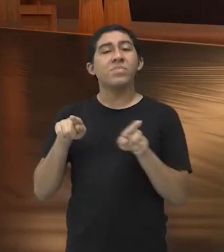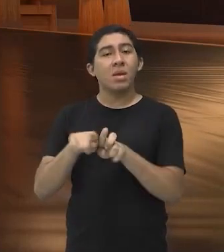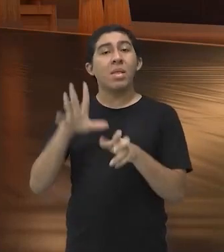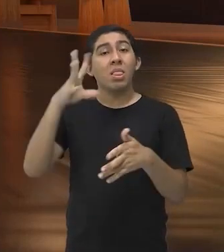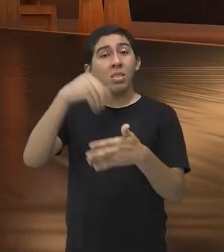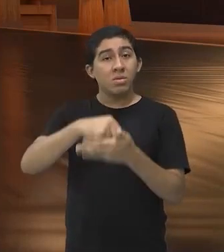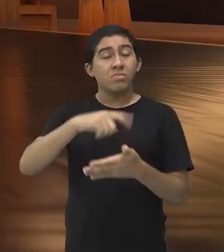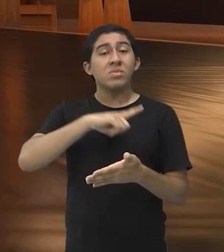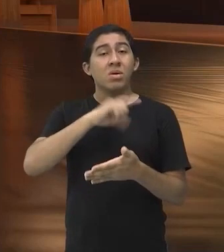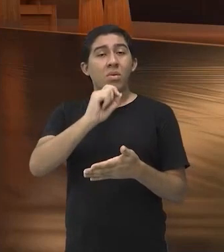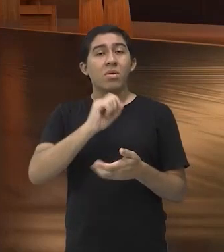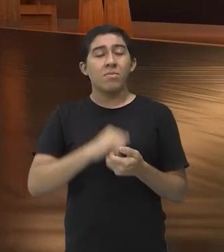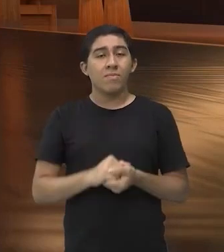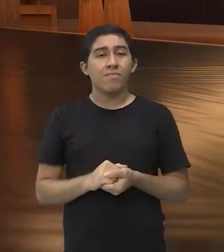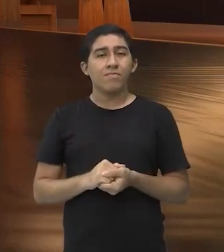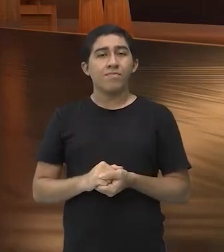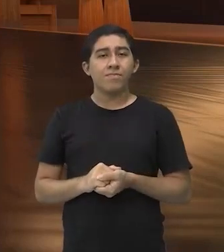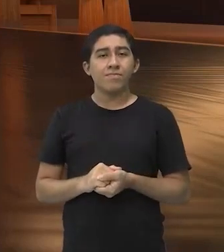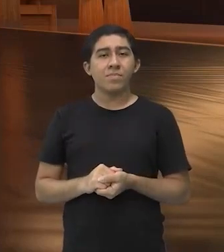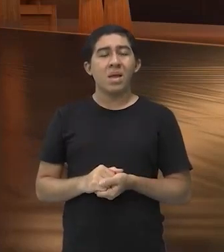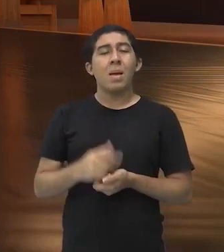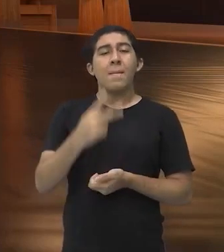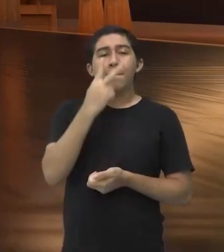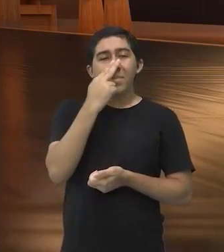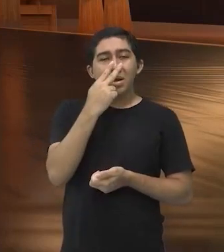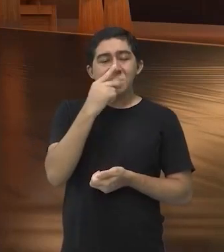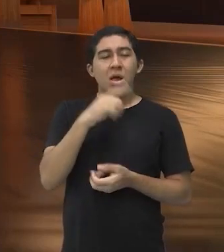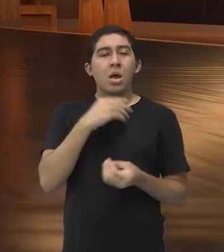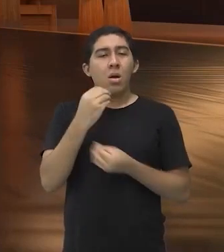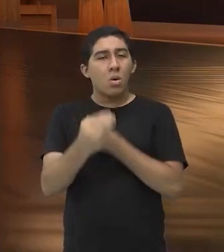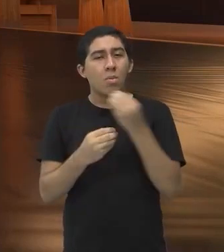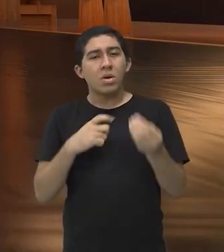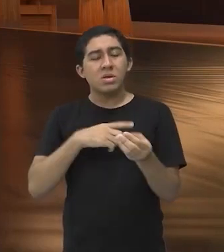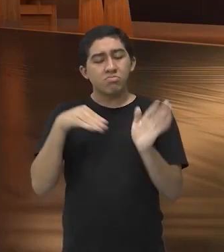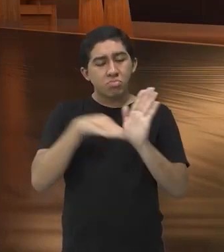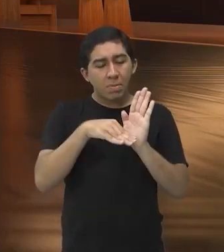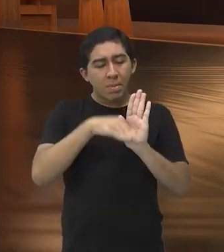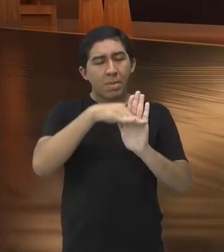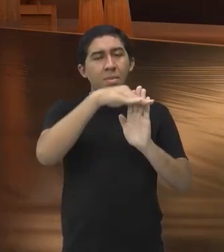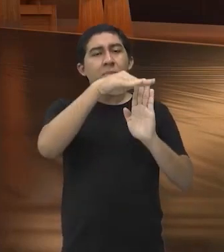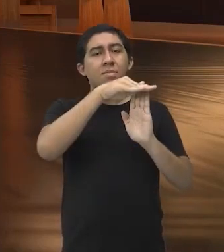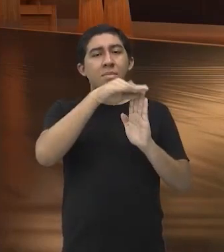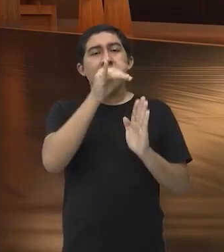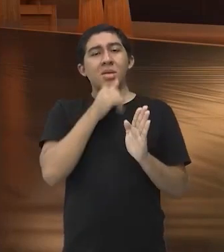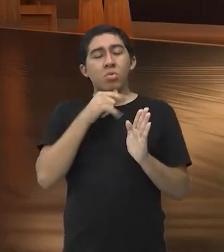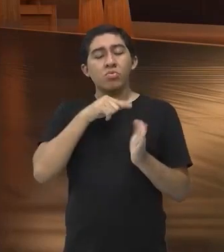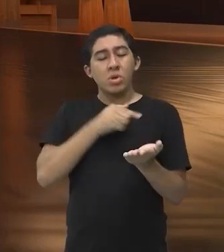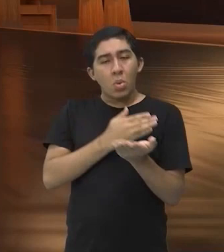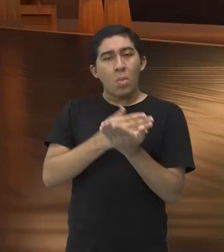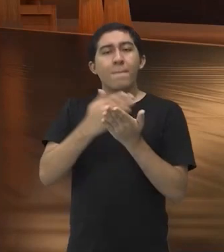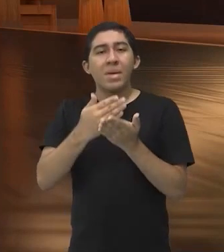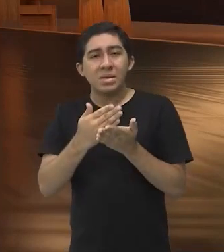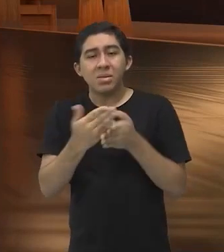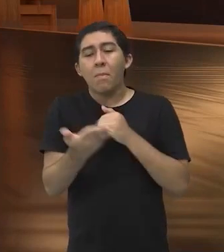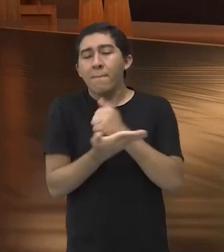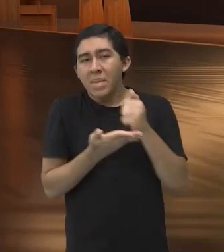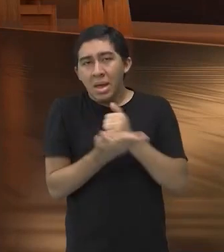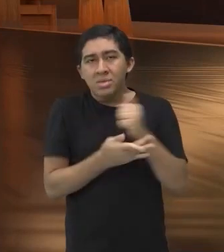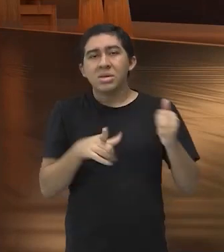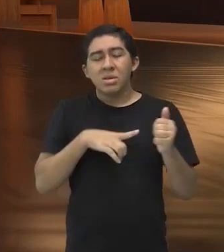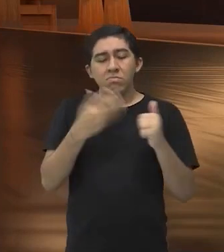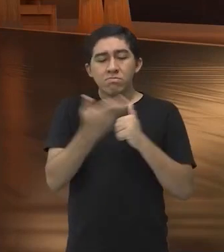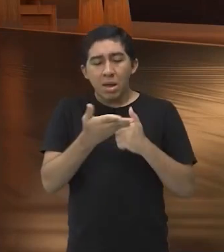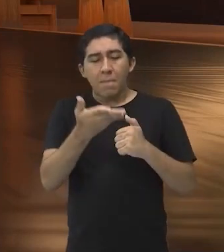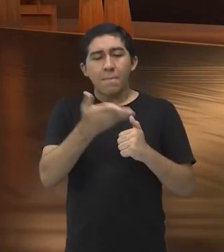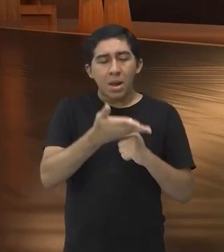-Jitsu, a gente tem uma escalada, um processo de crescimento, né? Você começa ali na graduação mais baixa e vai subindo até